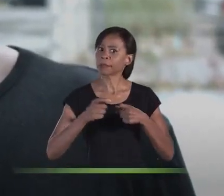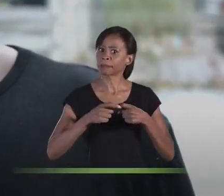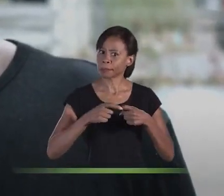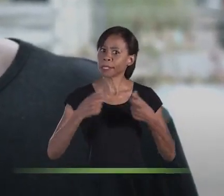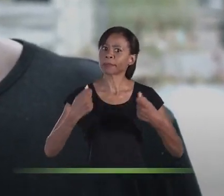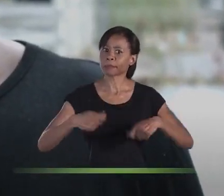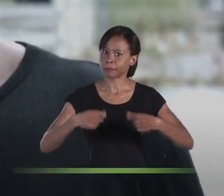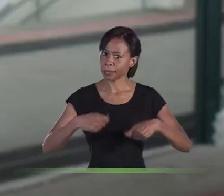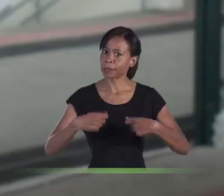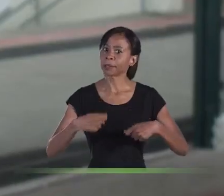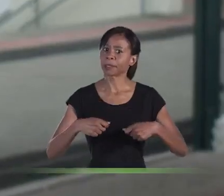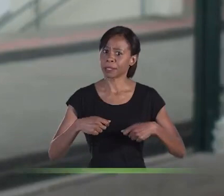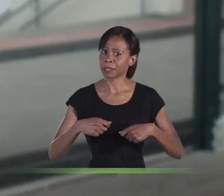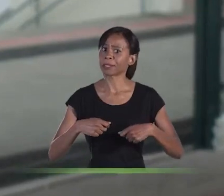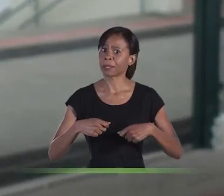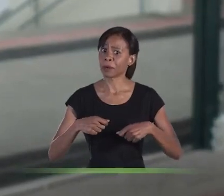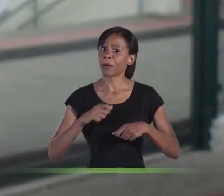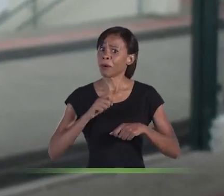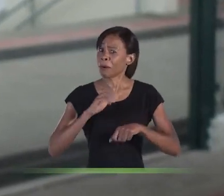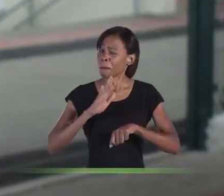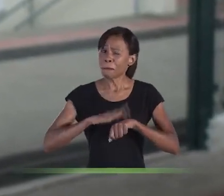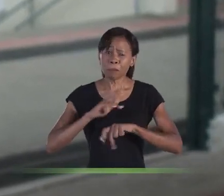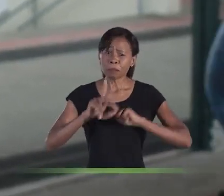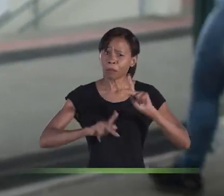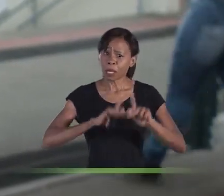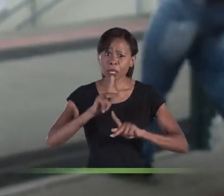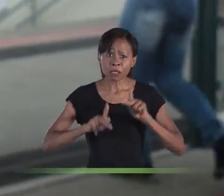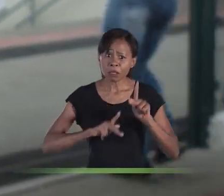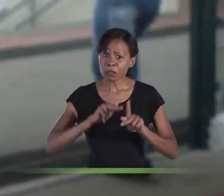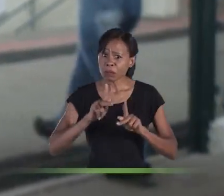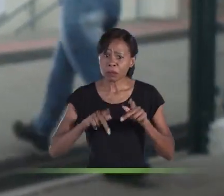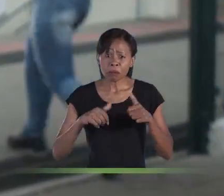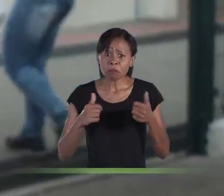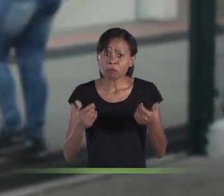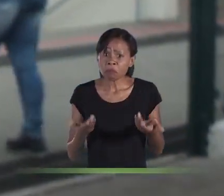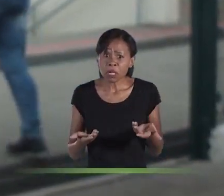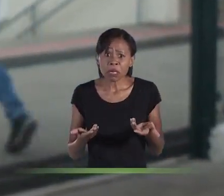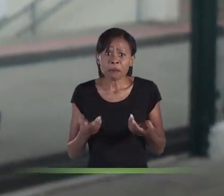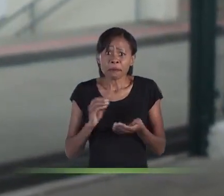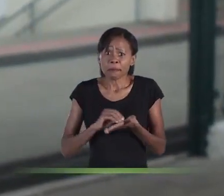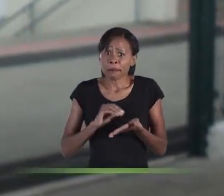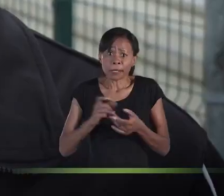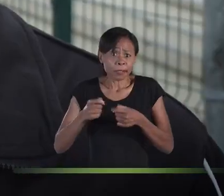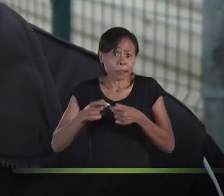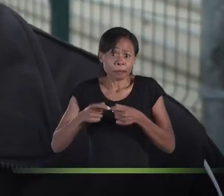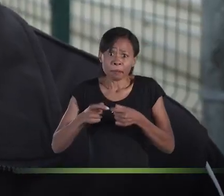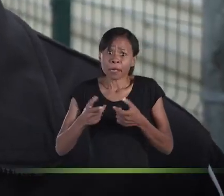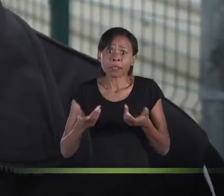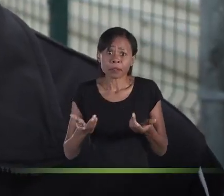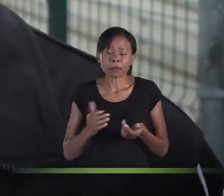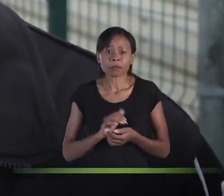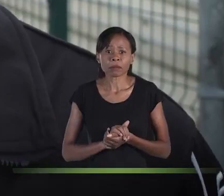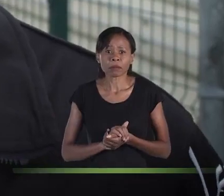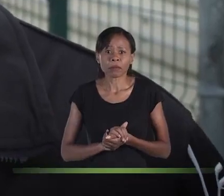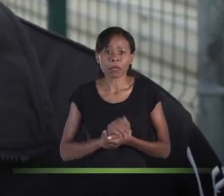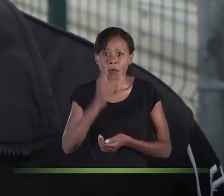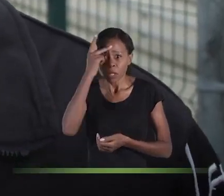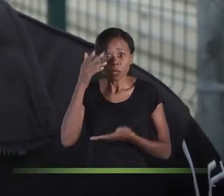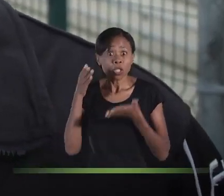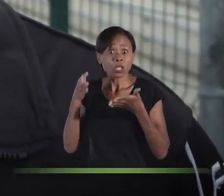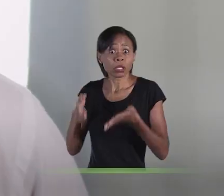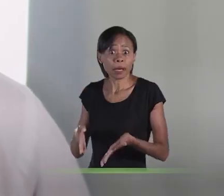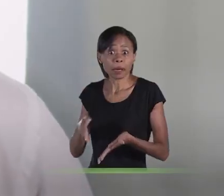mais médicos. Muitas pessoas desistiram por falta de médico, que não tinha médico na unidade. Se a pessoa chegar borrendo aqui, morre.